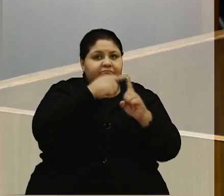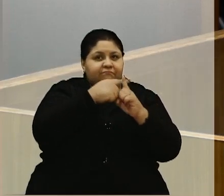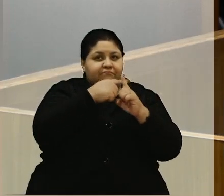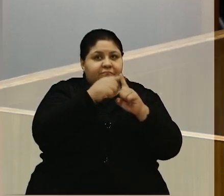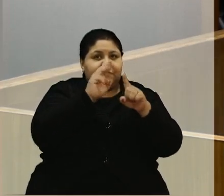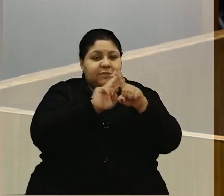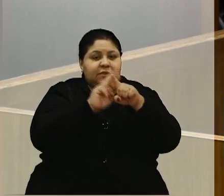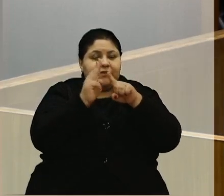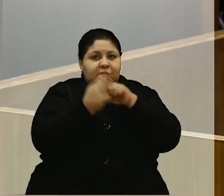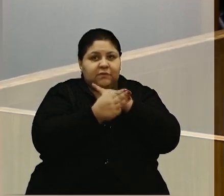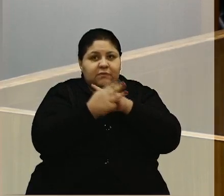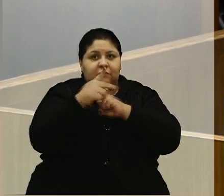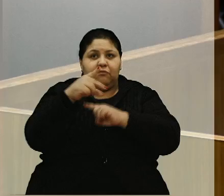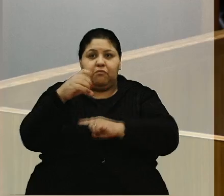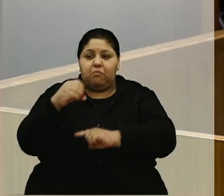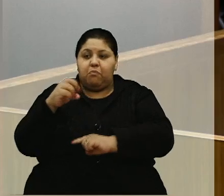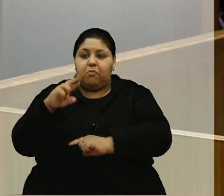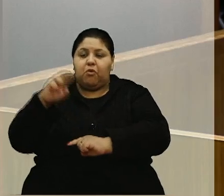Sol. Está aí o vídeo?